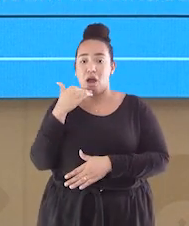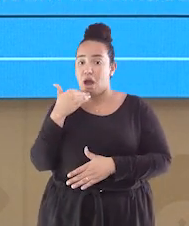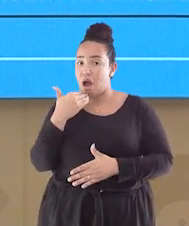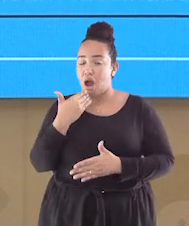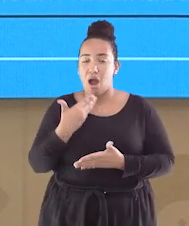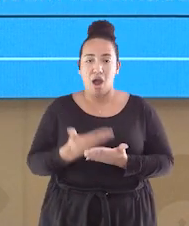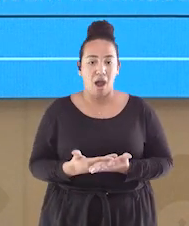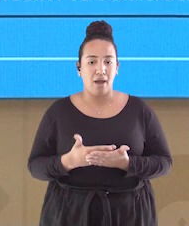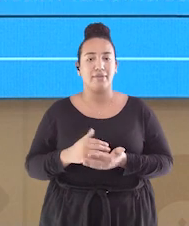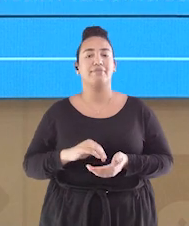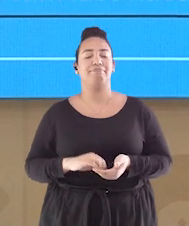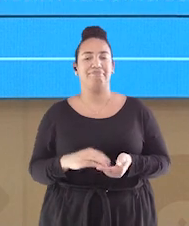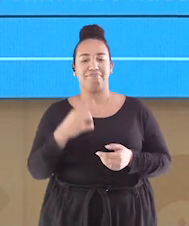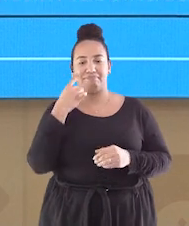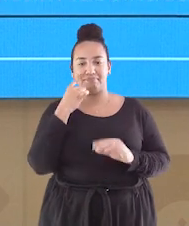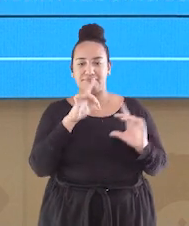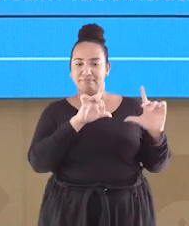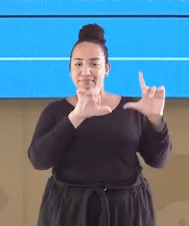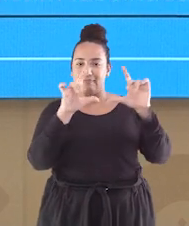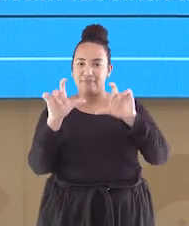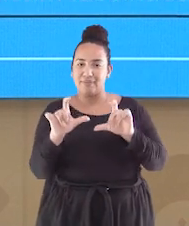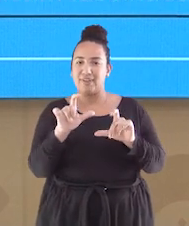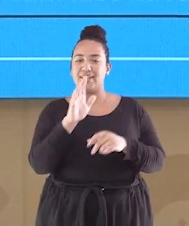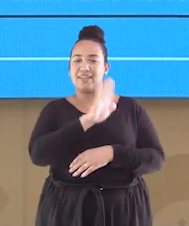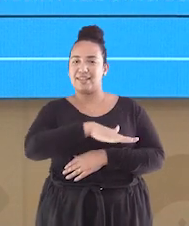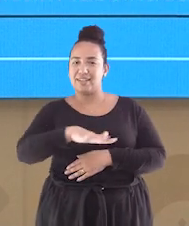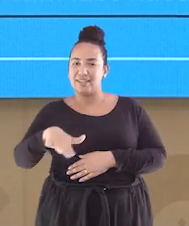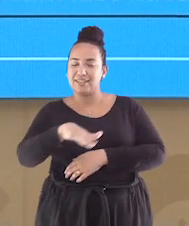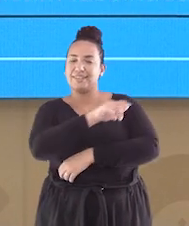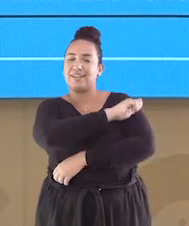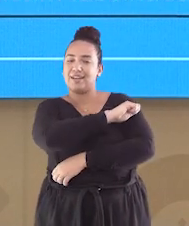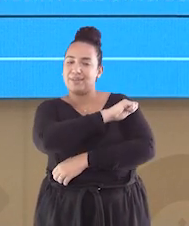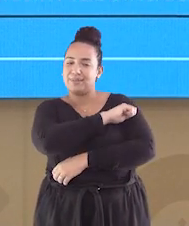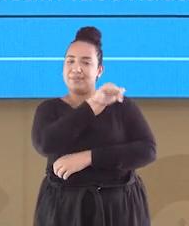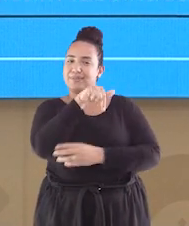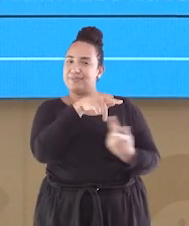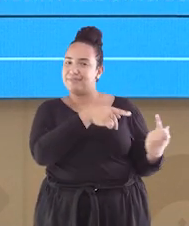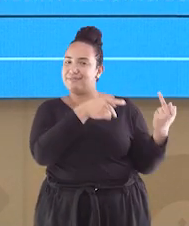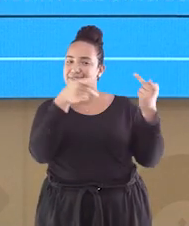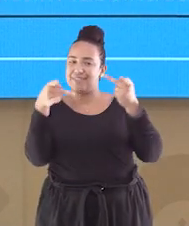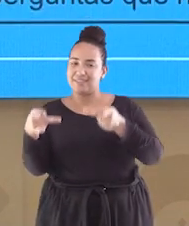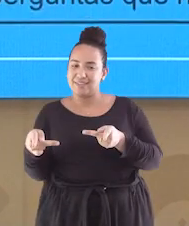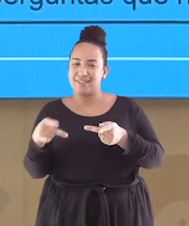foto de várias crianças, estudantes que visitaram o planetário.